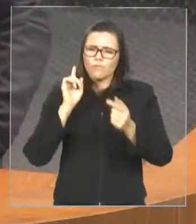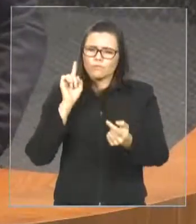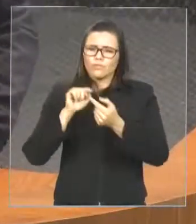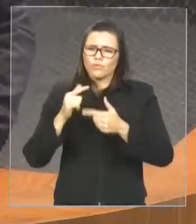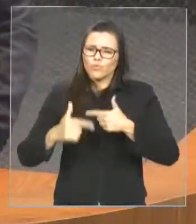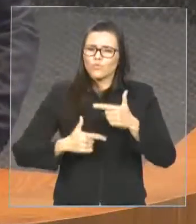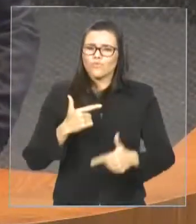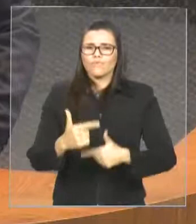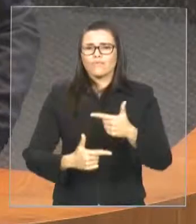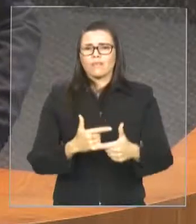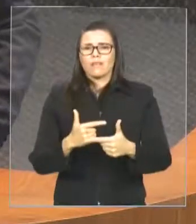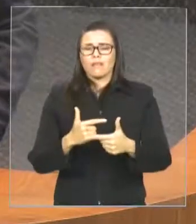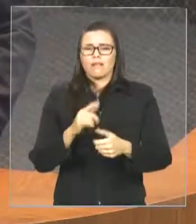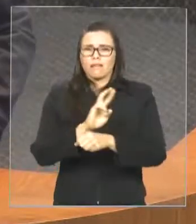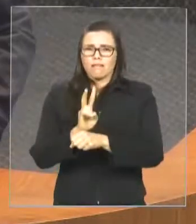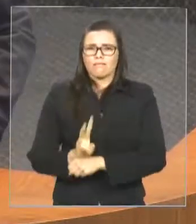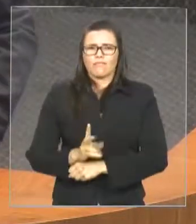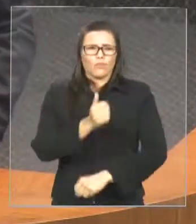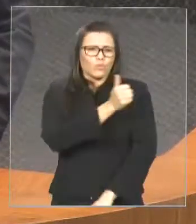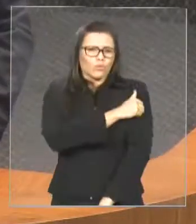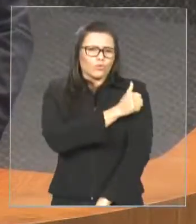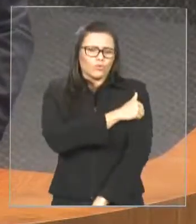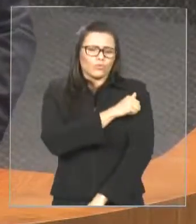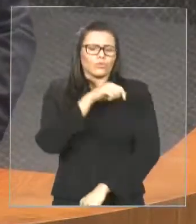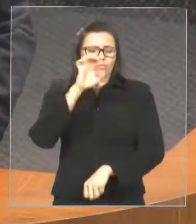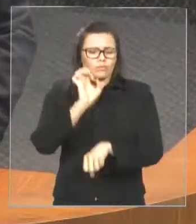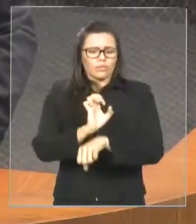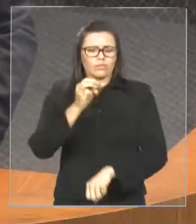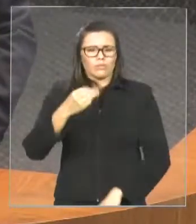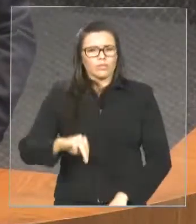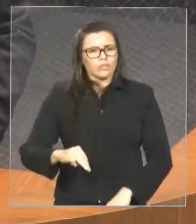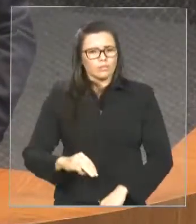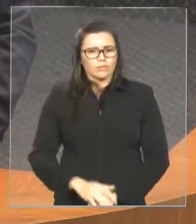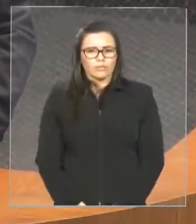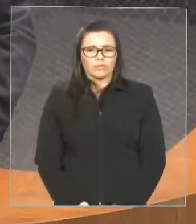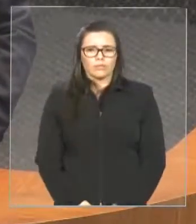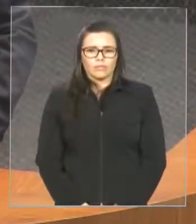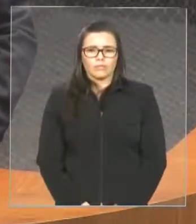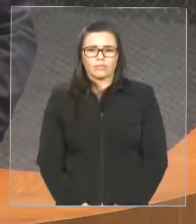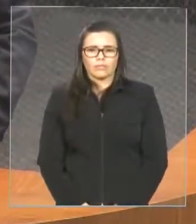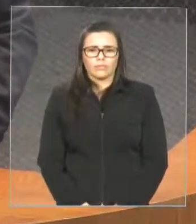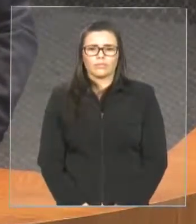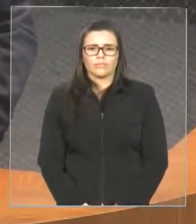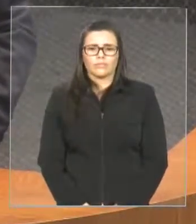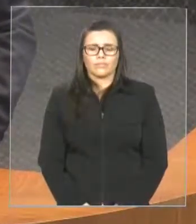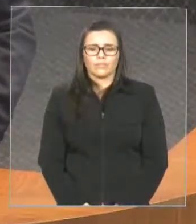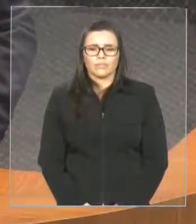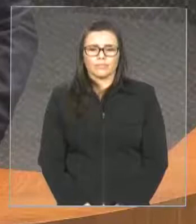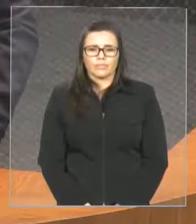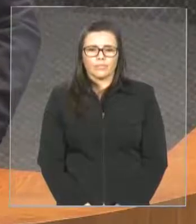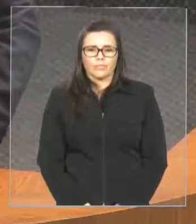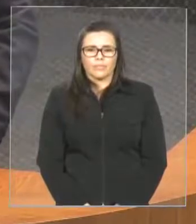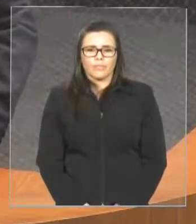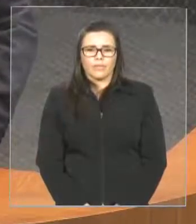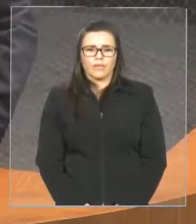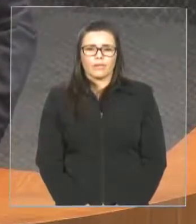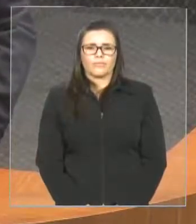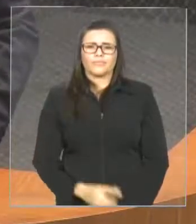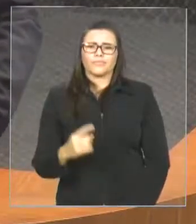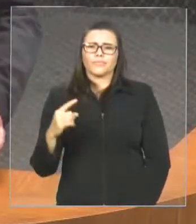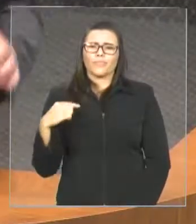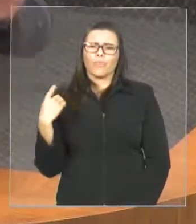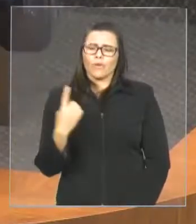assumi a coordenação dos trabalhos da frente, deputado Sérgio Vieira, que sou eu, onde comunicamos a